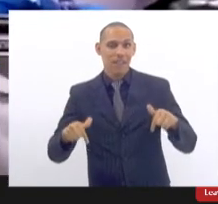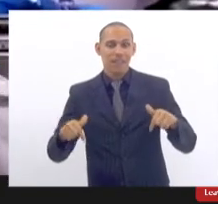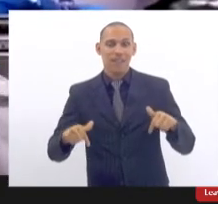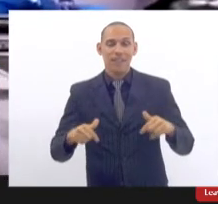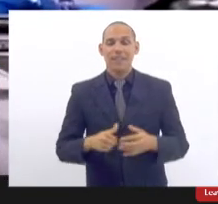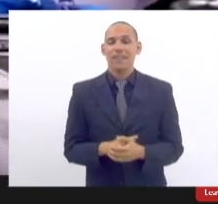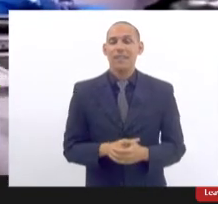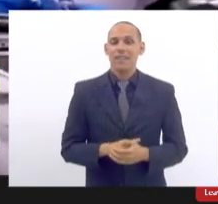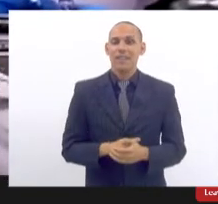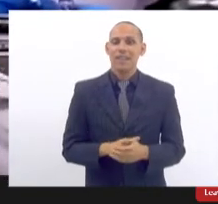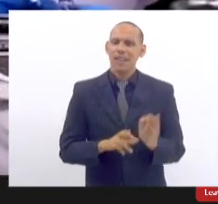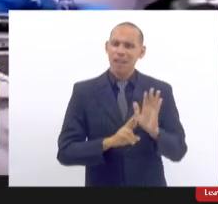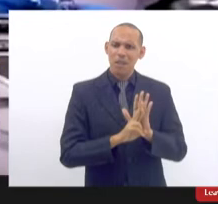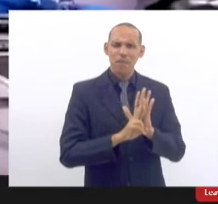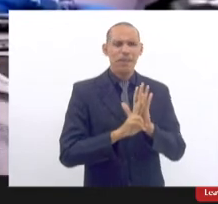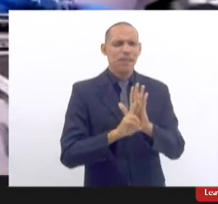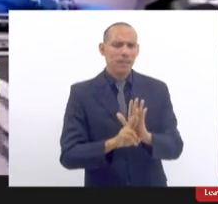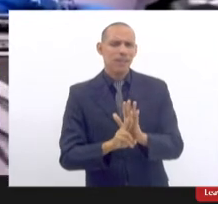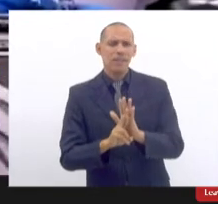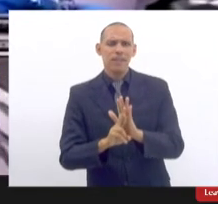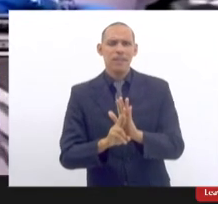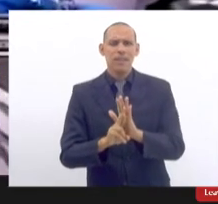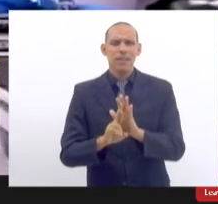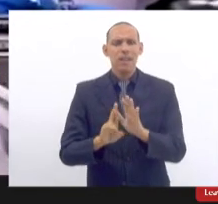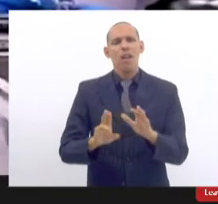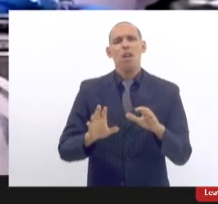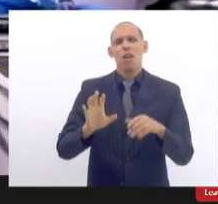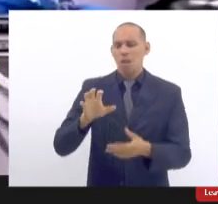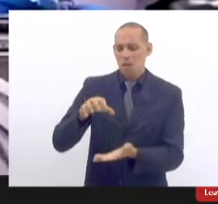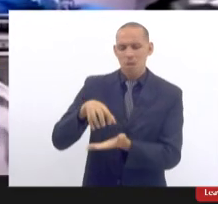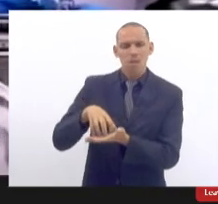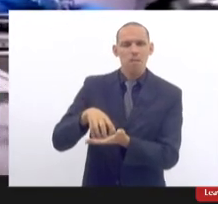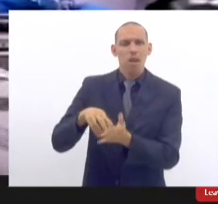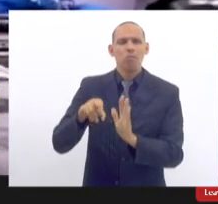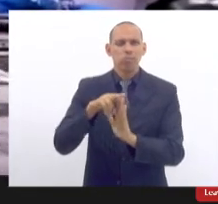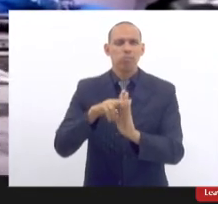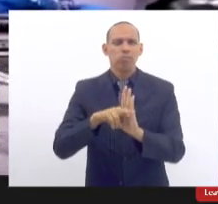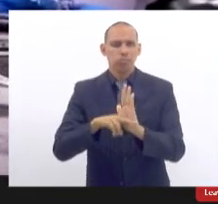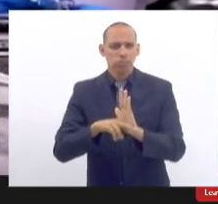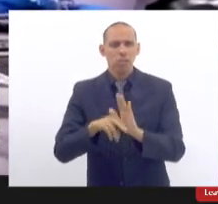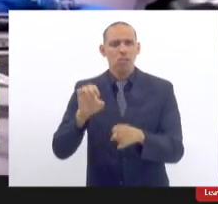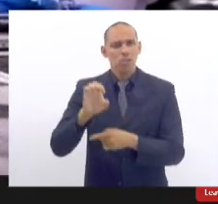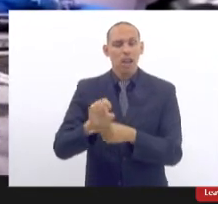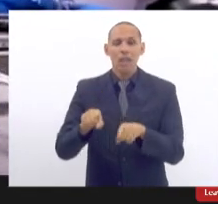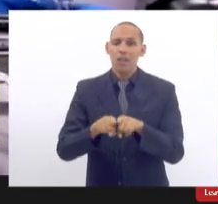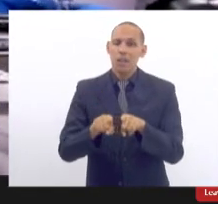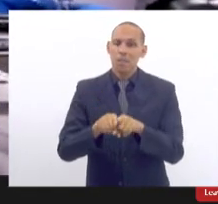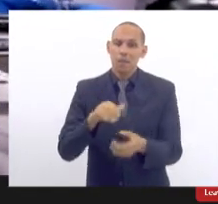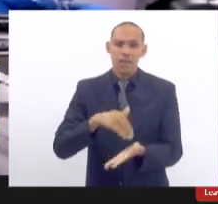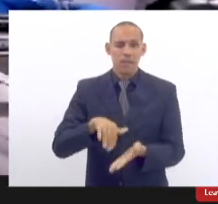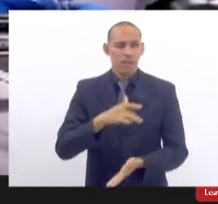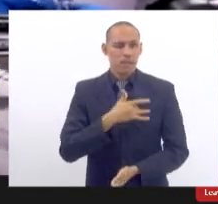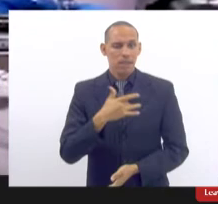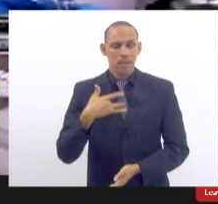só a o complexo regulador do estado mas também a secretaria de saúde